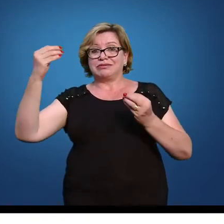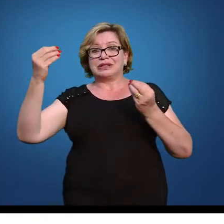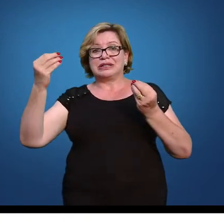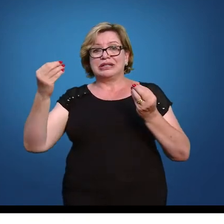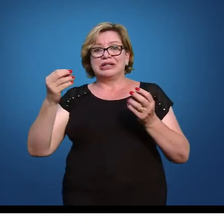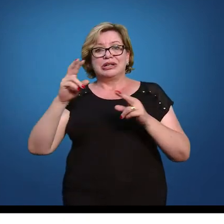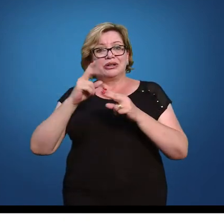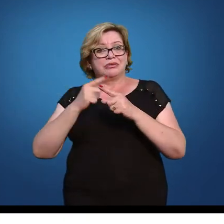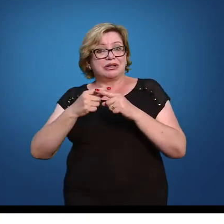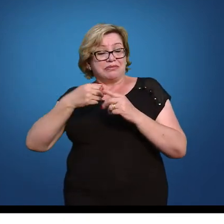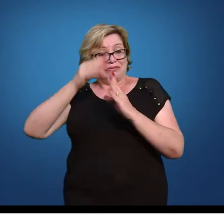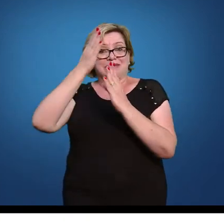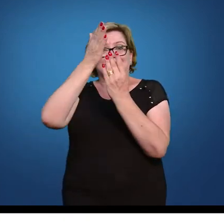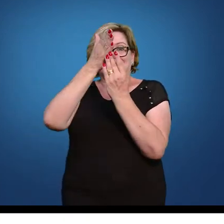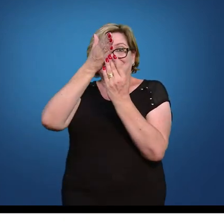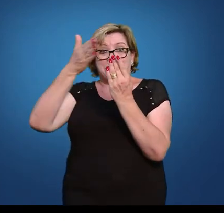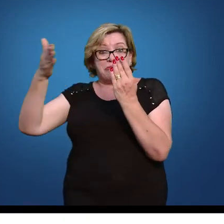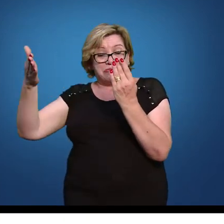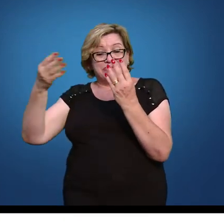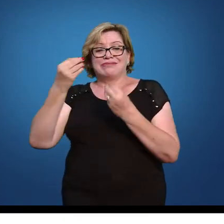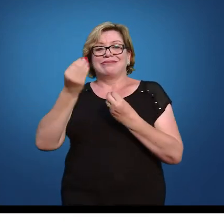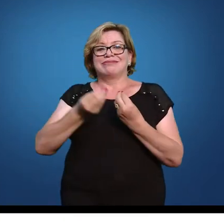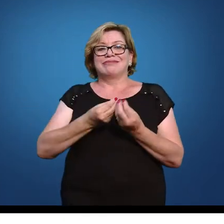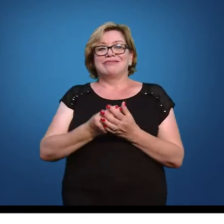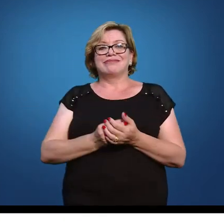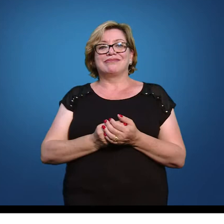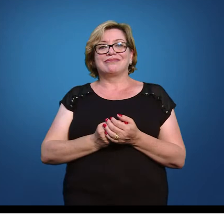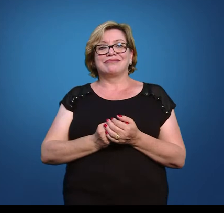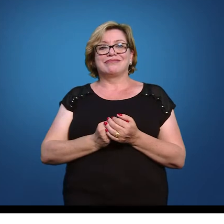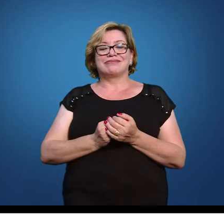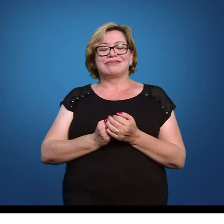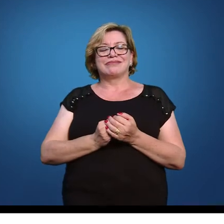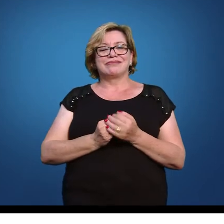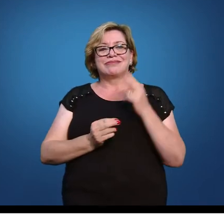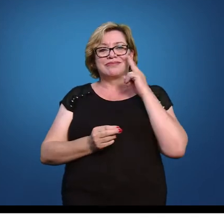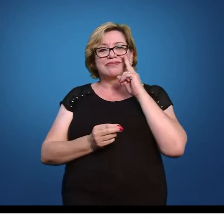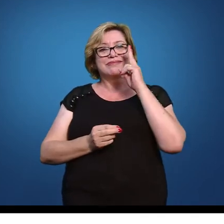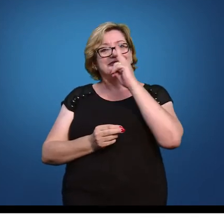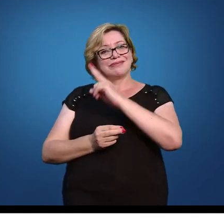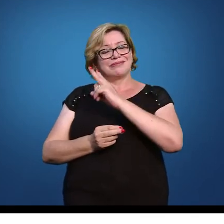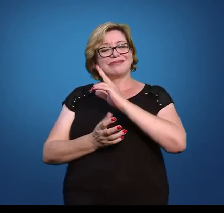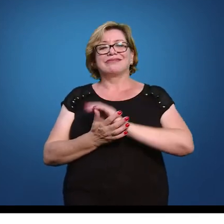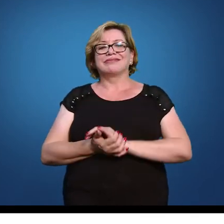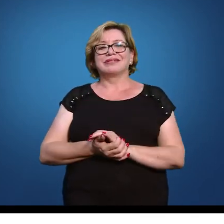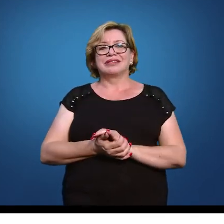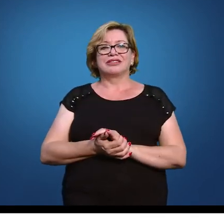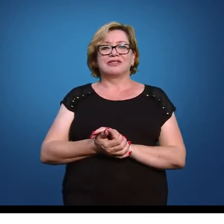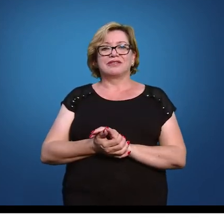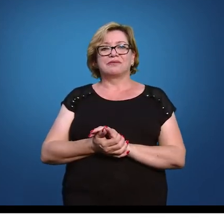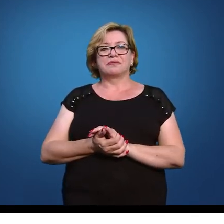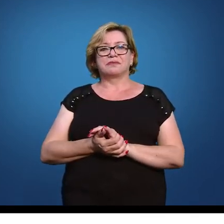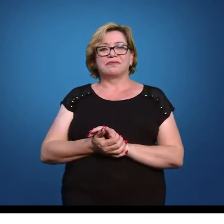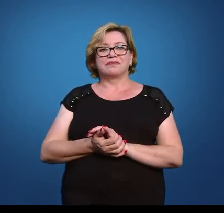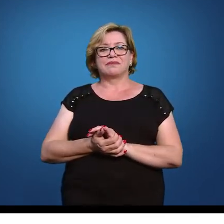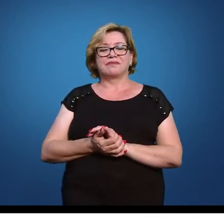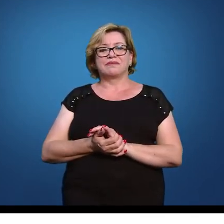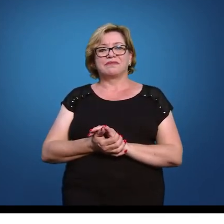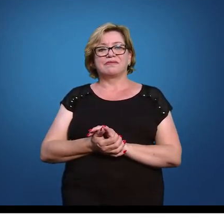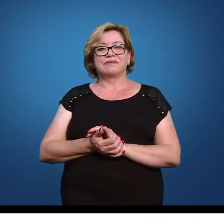por ser acima da média então vamos ter aqui 54,55